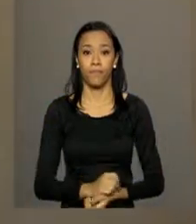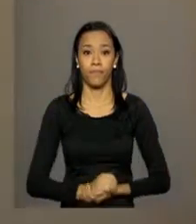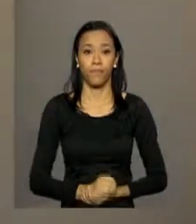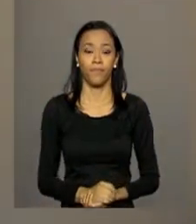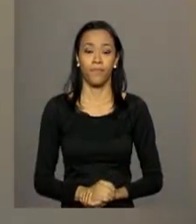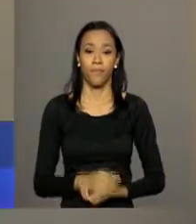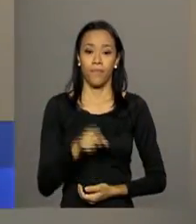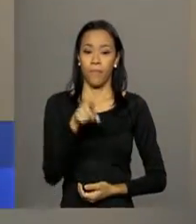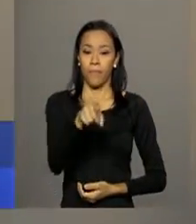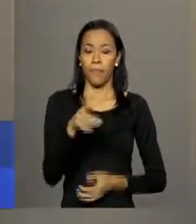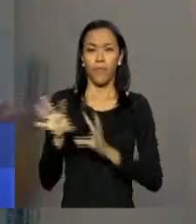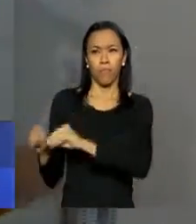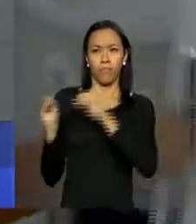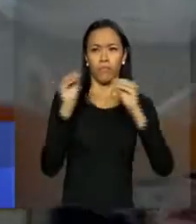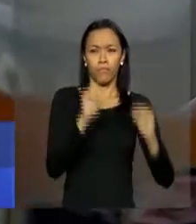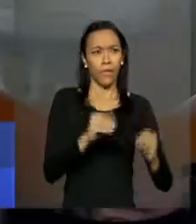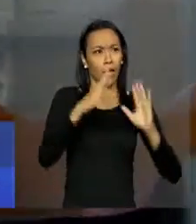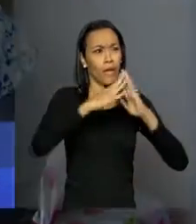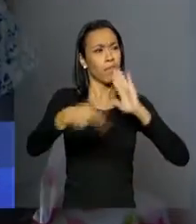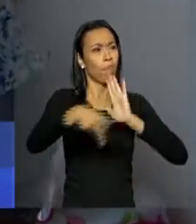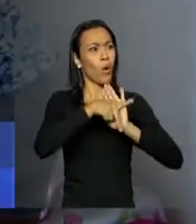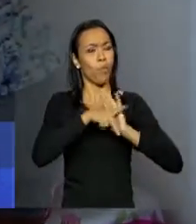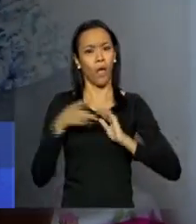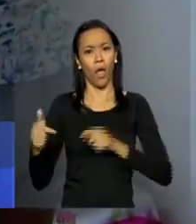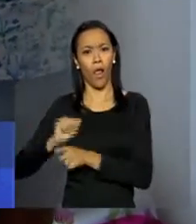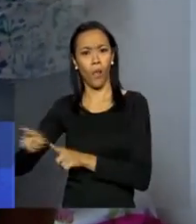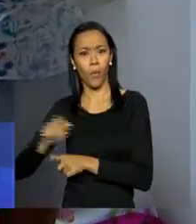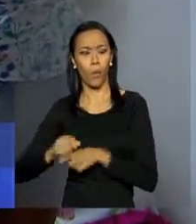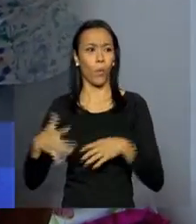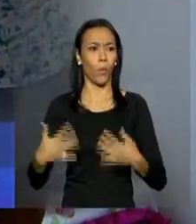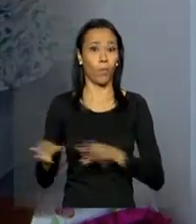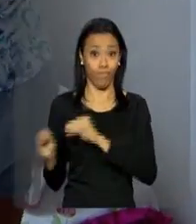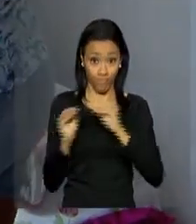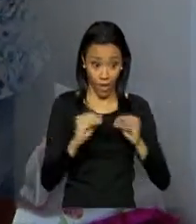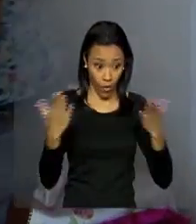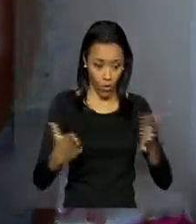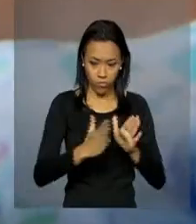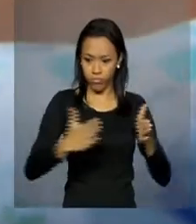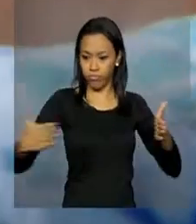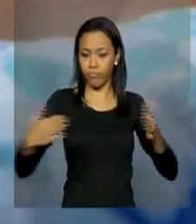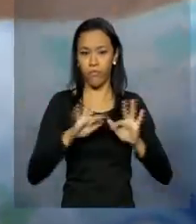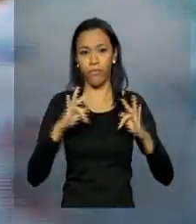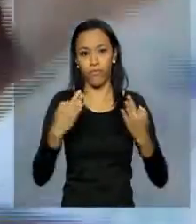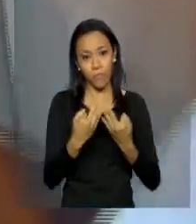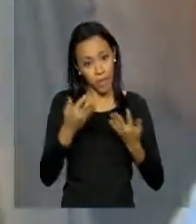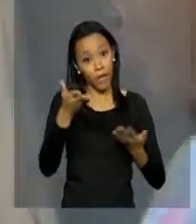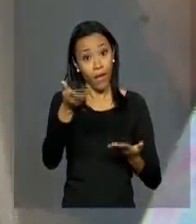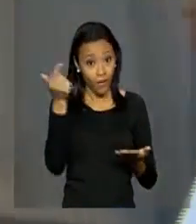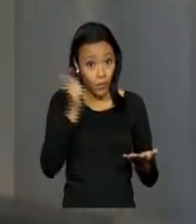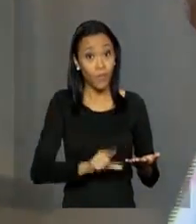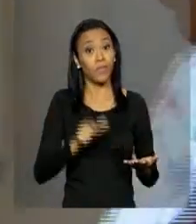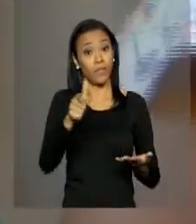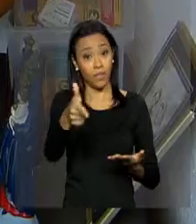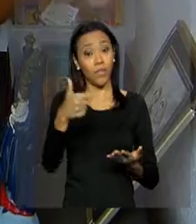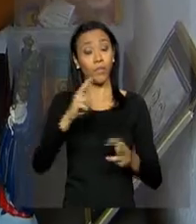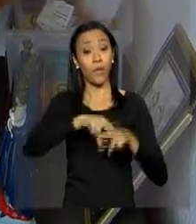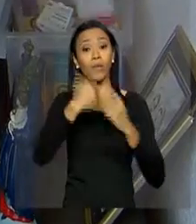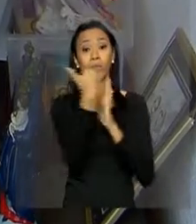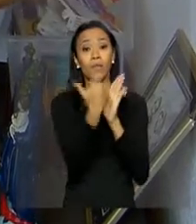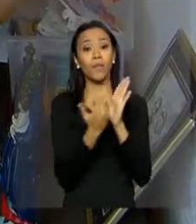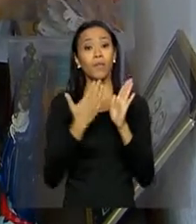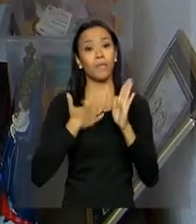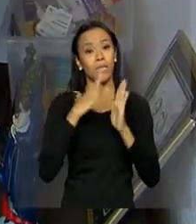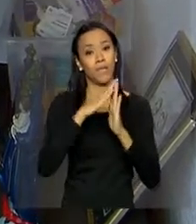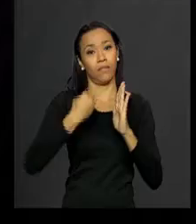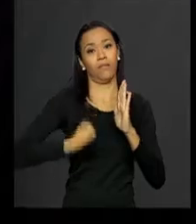Sair do aluguel, morar na casa própria com espaço para a família. A diarista Adriana foi beneficiada pelo programa Minha